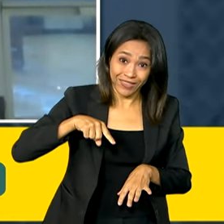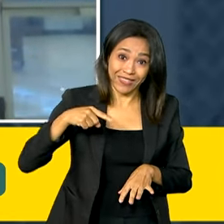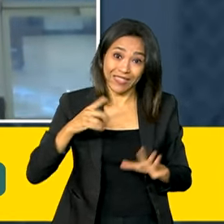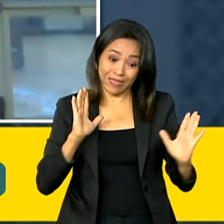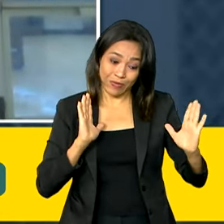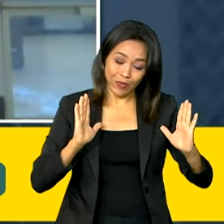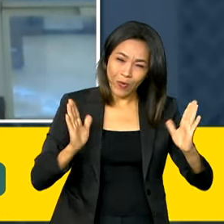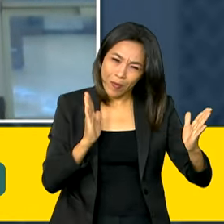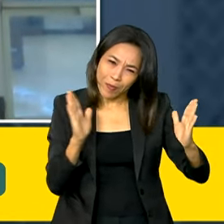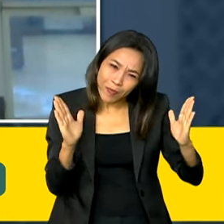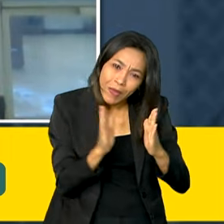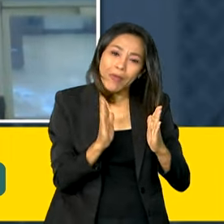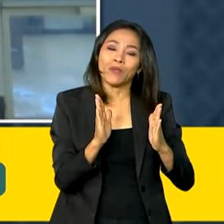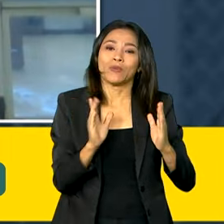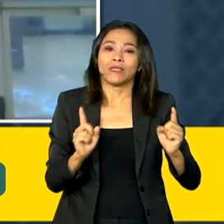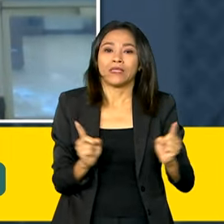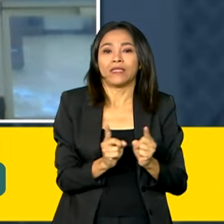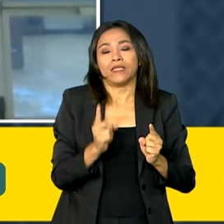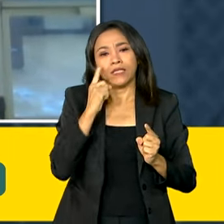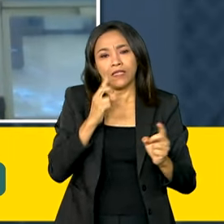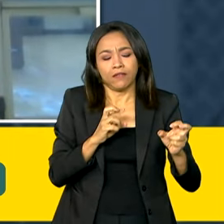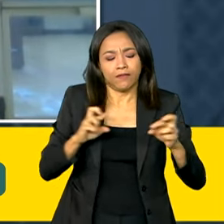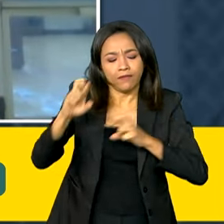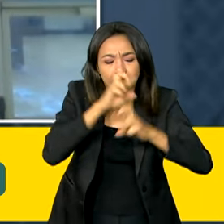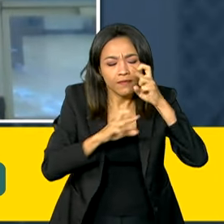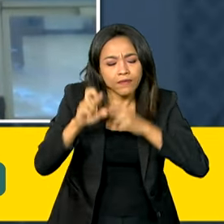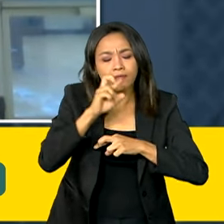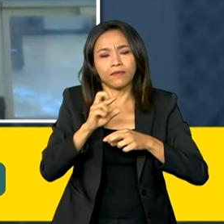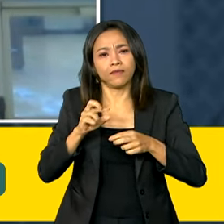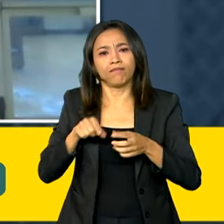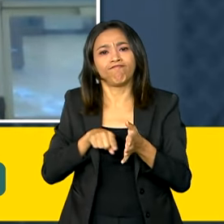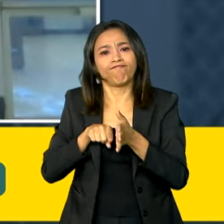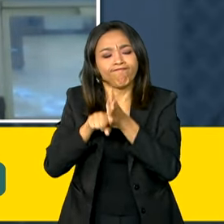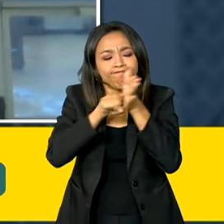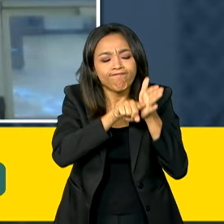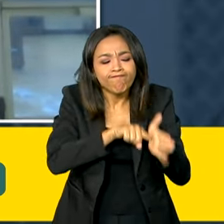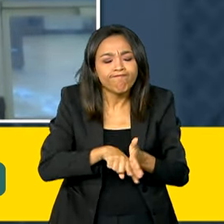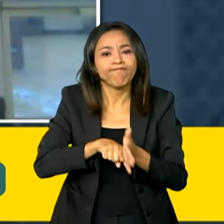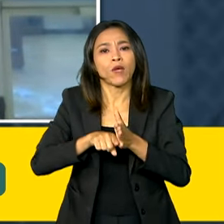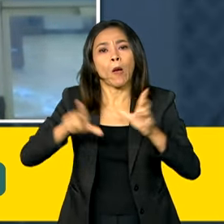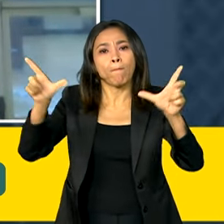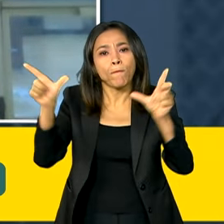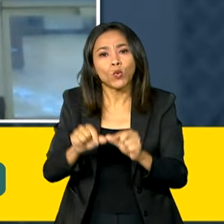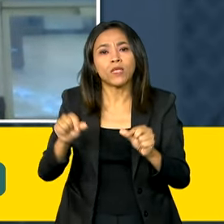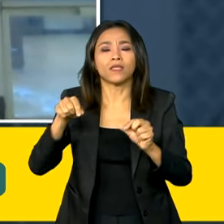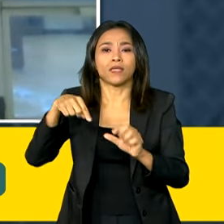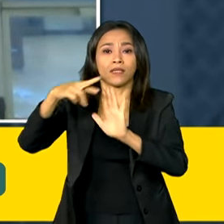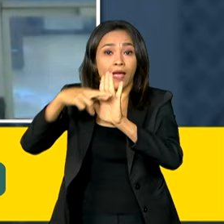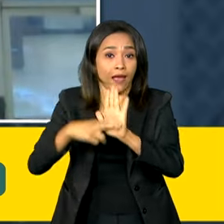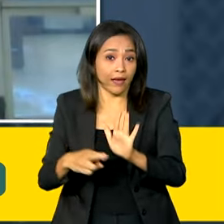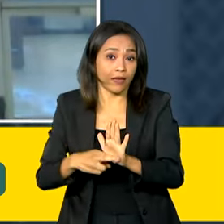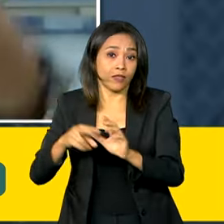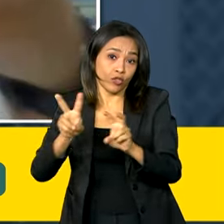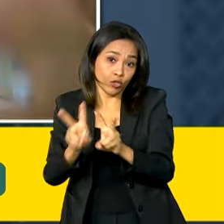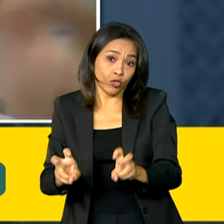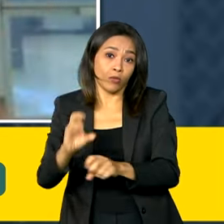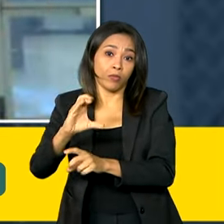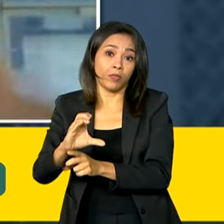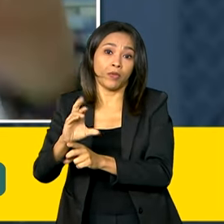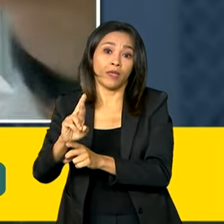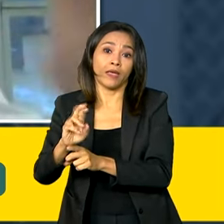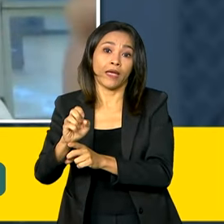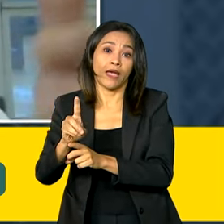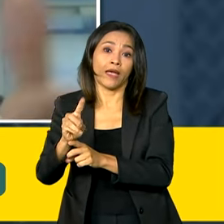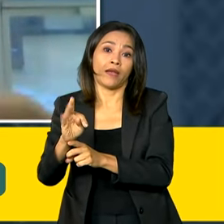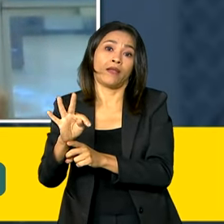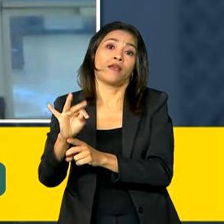anos de ações concretas, fiscalização ambiental, mudança nas normas de crédito, destinação de áreas de florestas públicas para